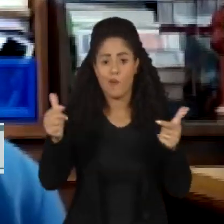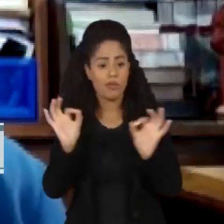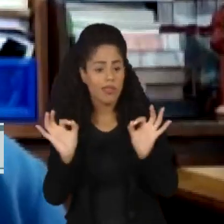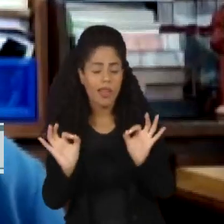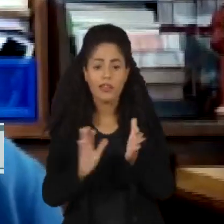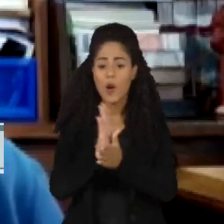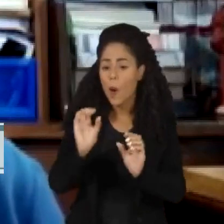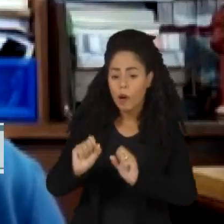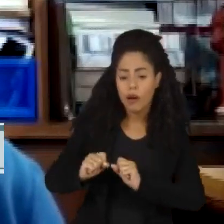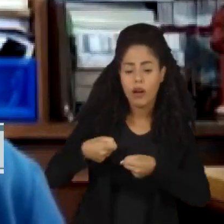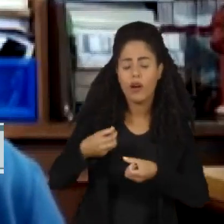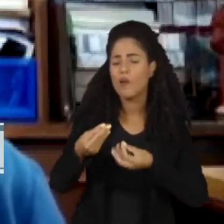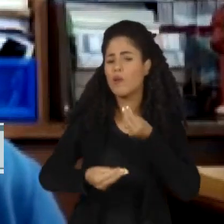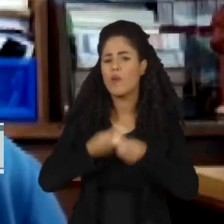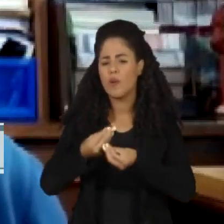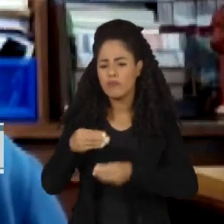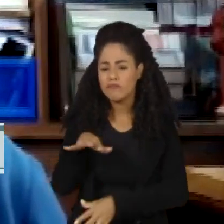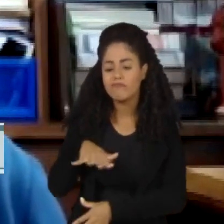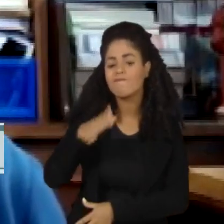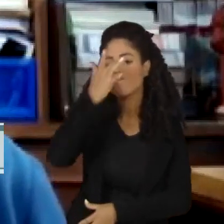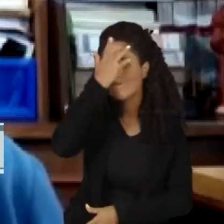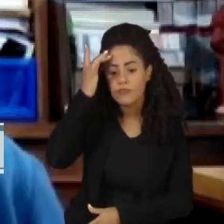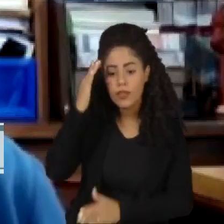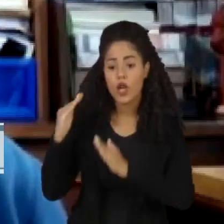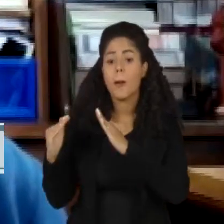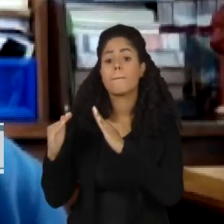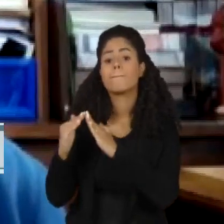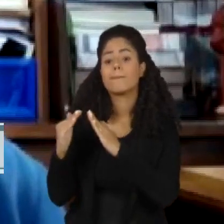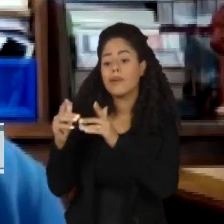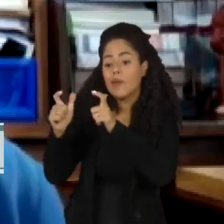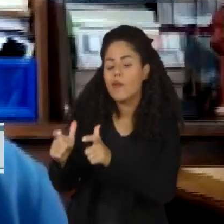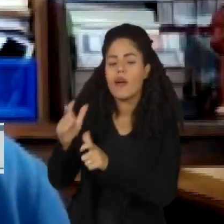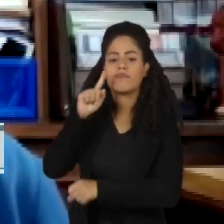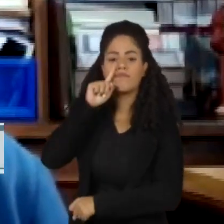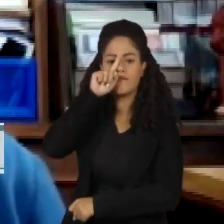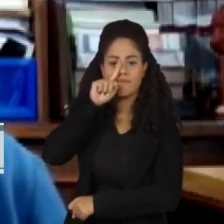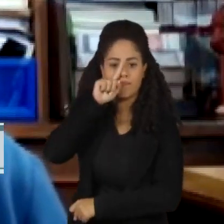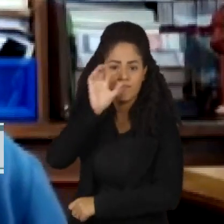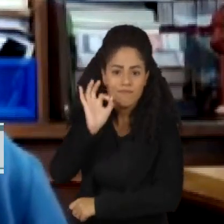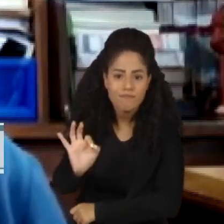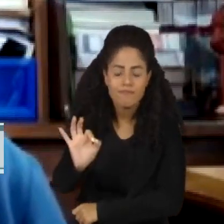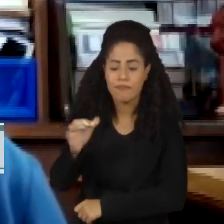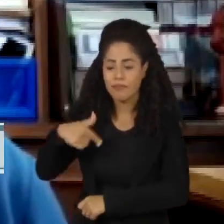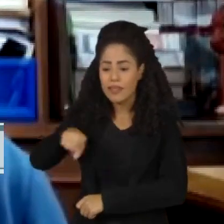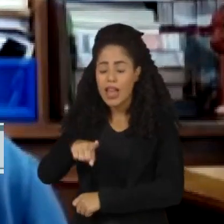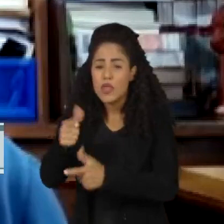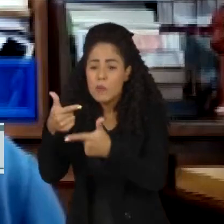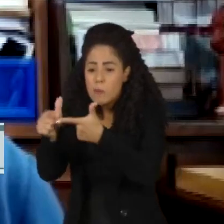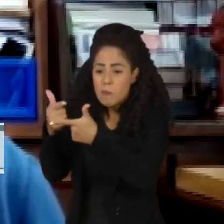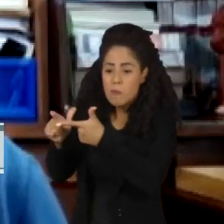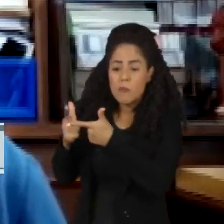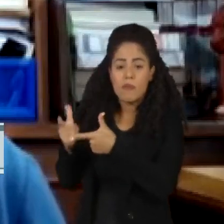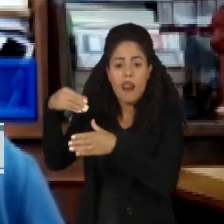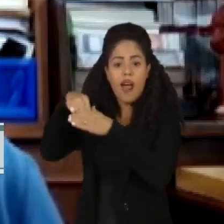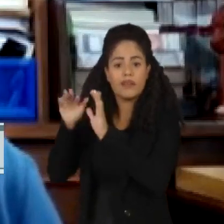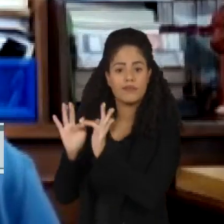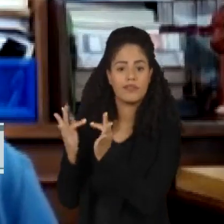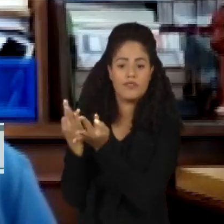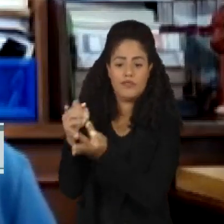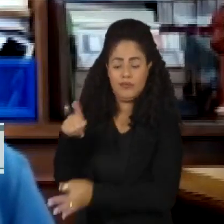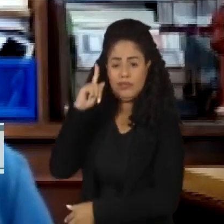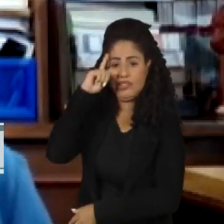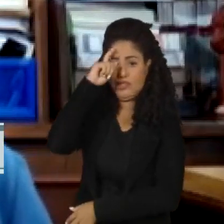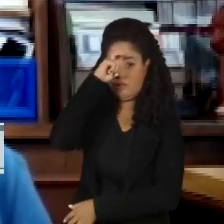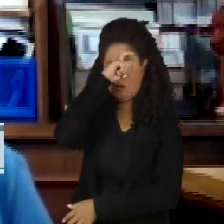nisso, que está normalmente morando em áreas de risco, está com situações mais